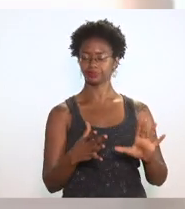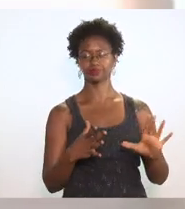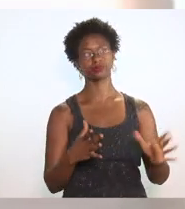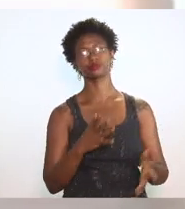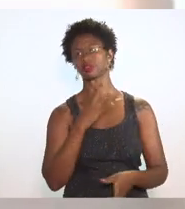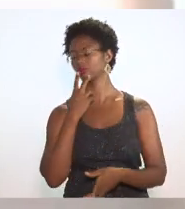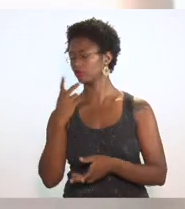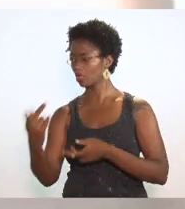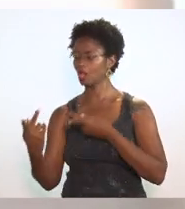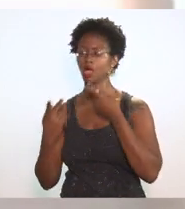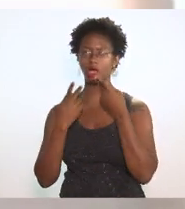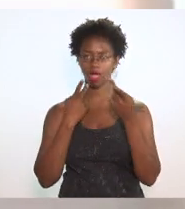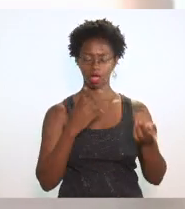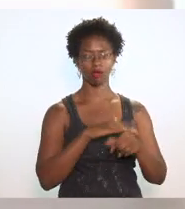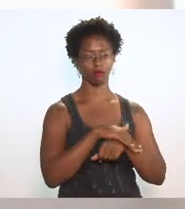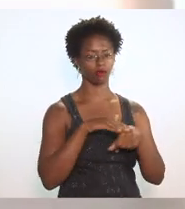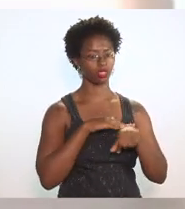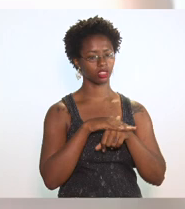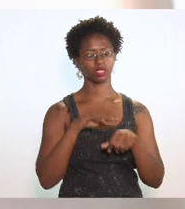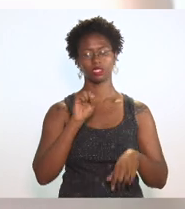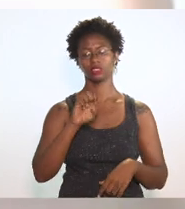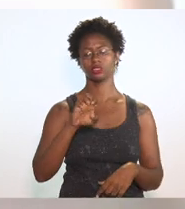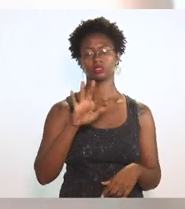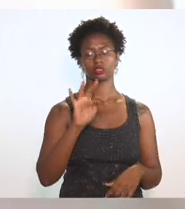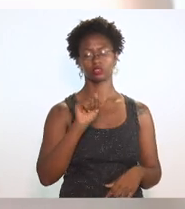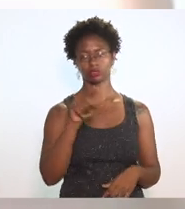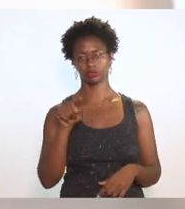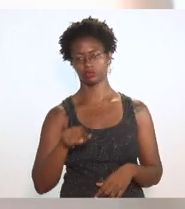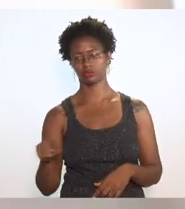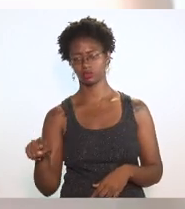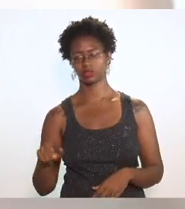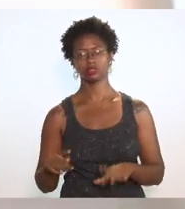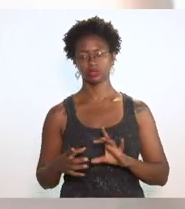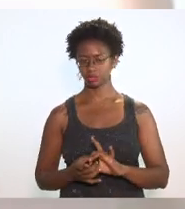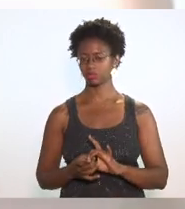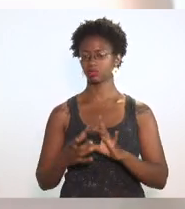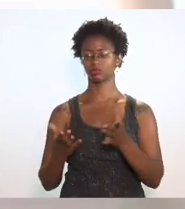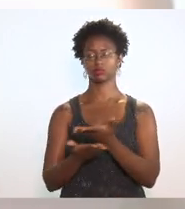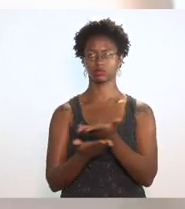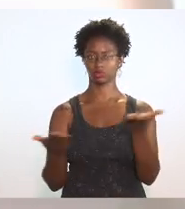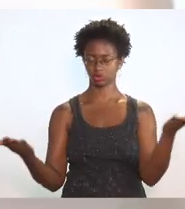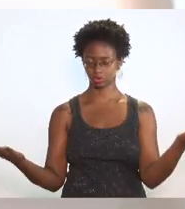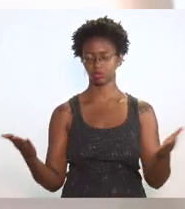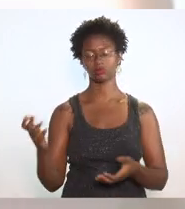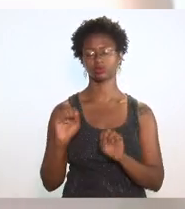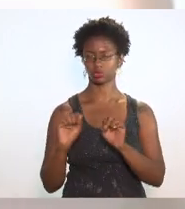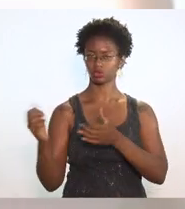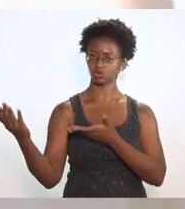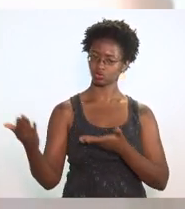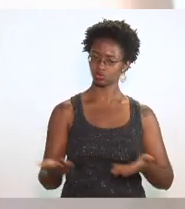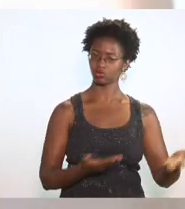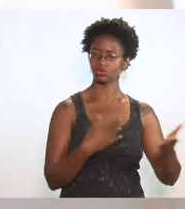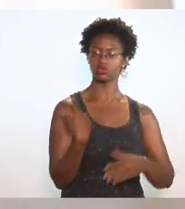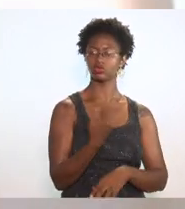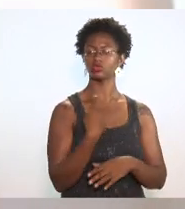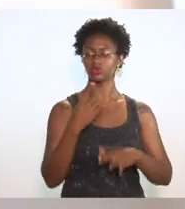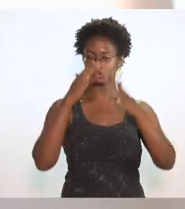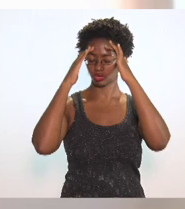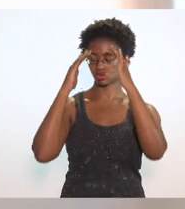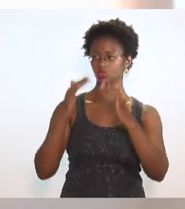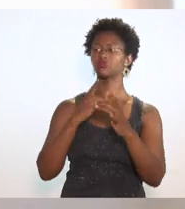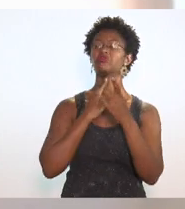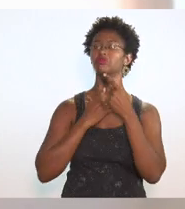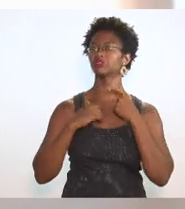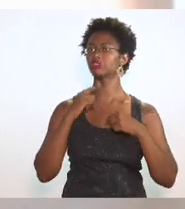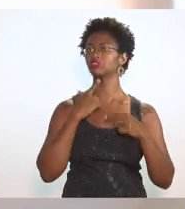Amorim deputado Rodrigo Amorim a CFAZ está à sua disposição e será feito à vontade do parlamento como sempre